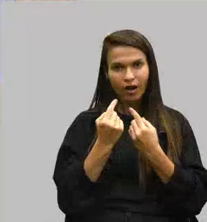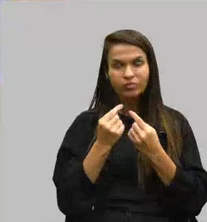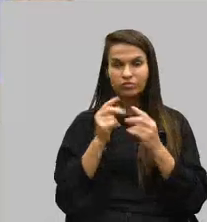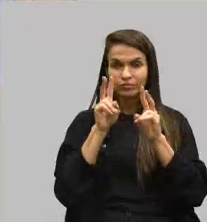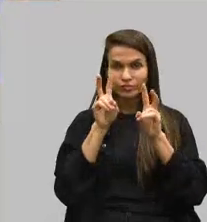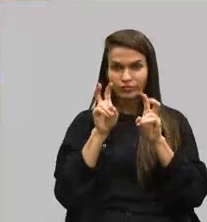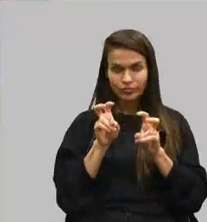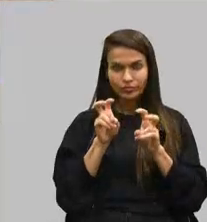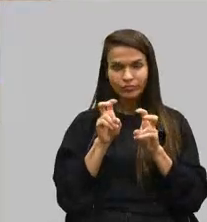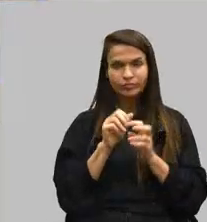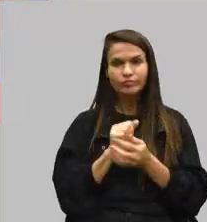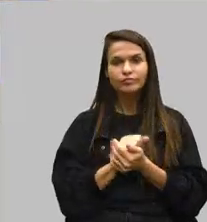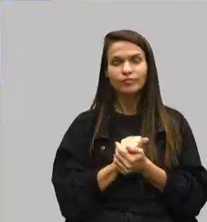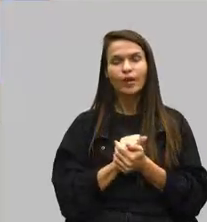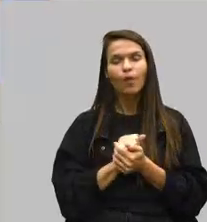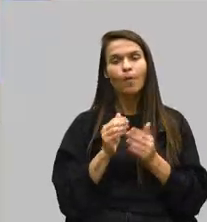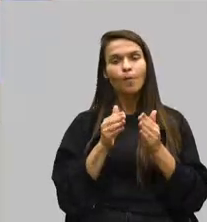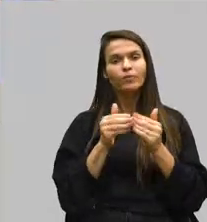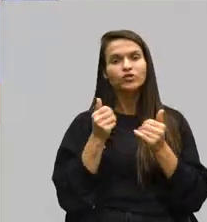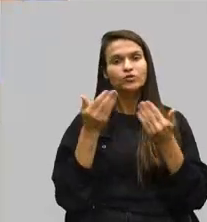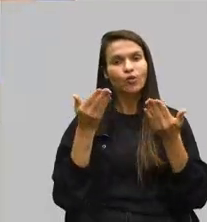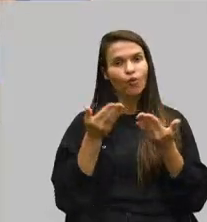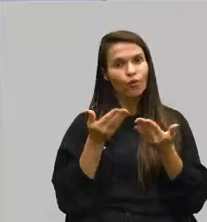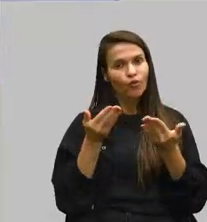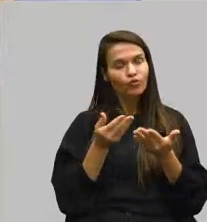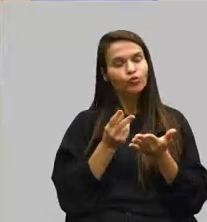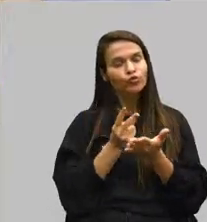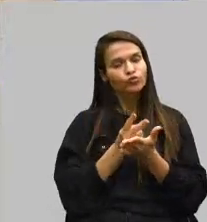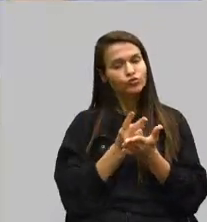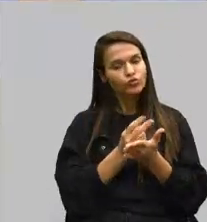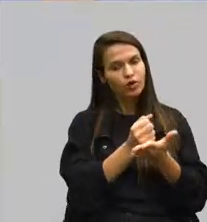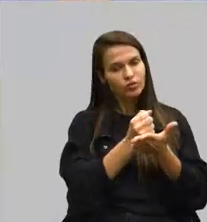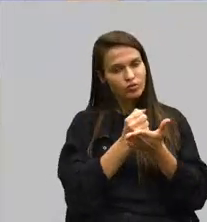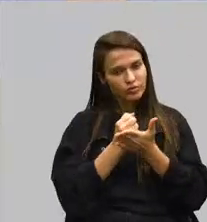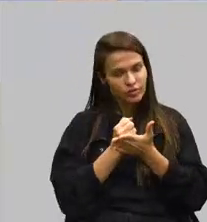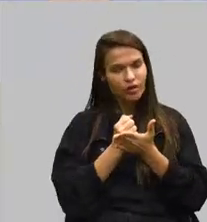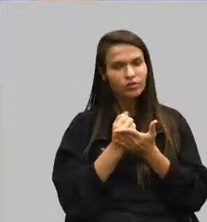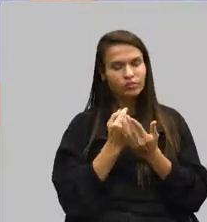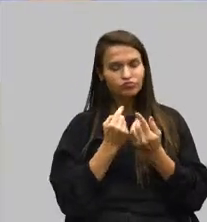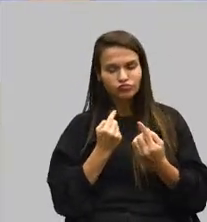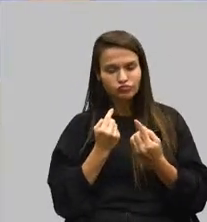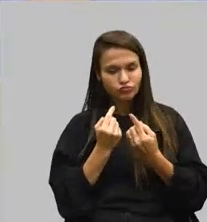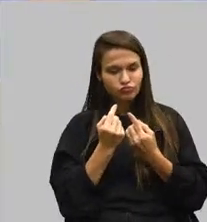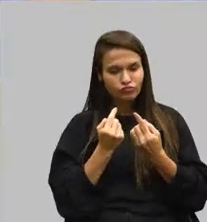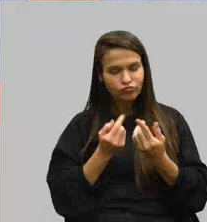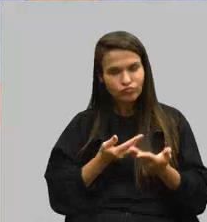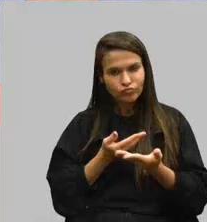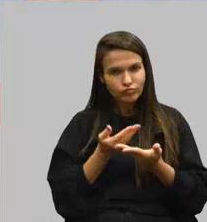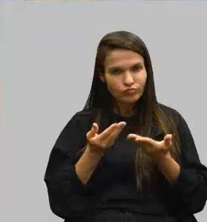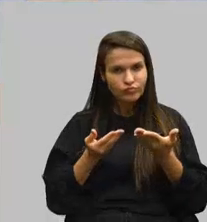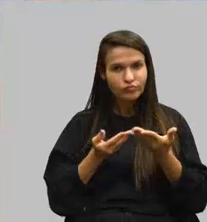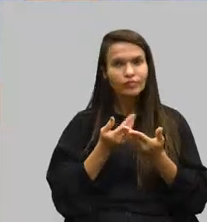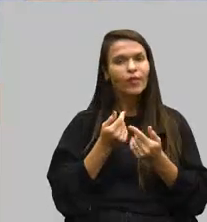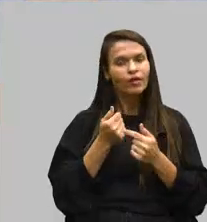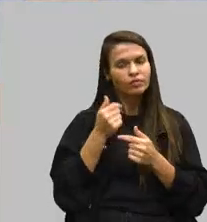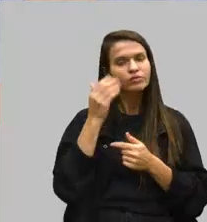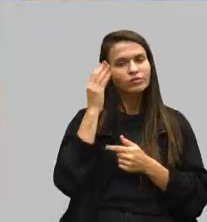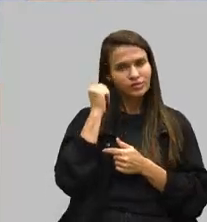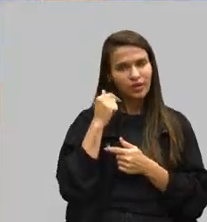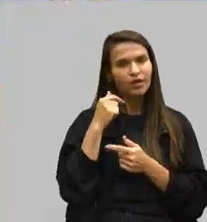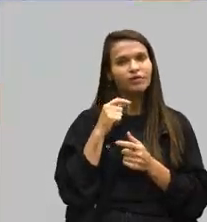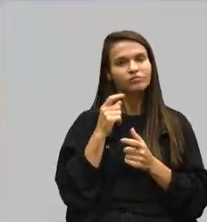esse é o meu pedido hoje. Continue ajudando a gente nessa interlocução. Eu sei que muito depende aí do governo federal